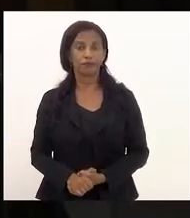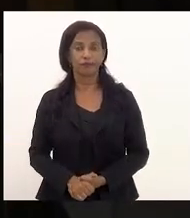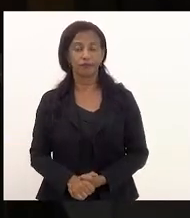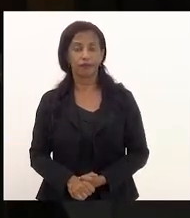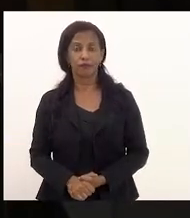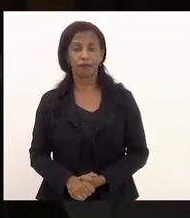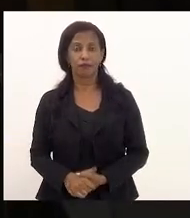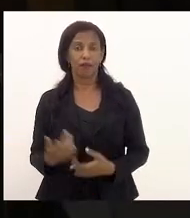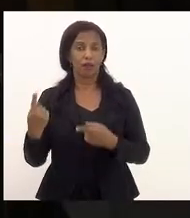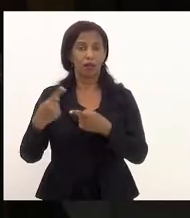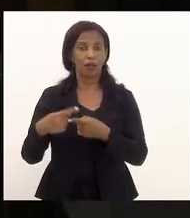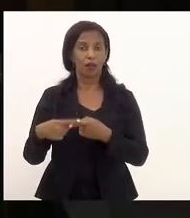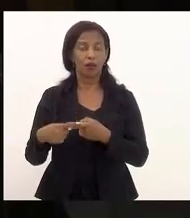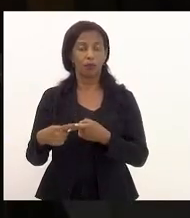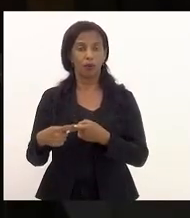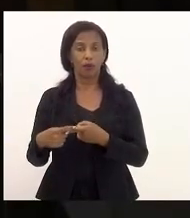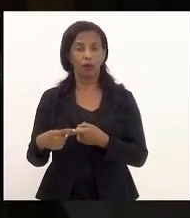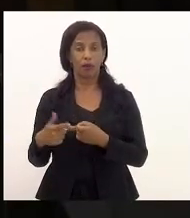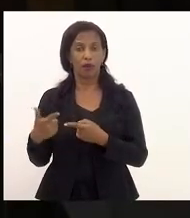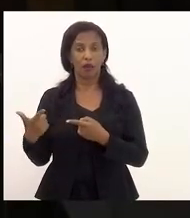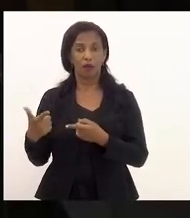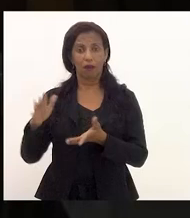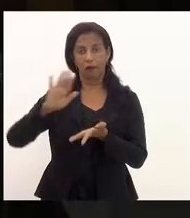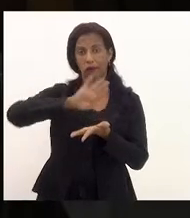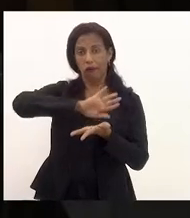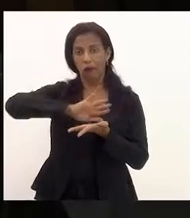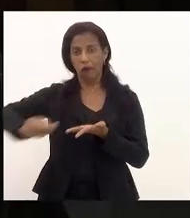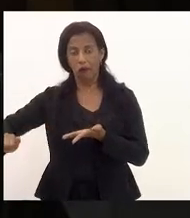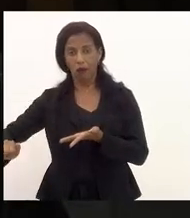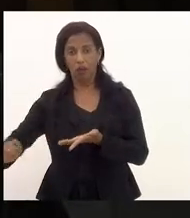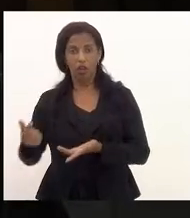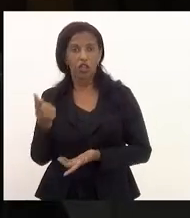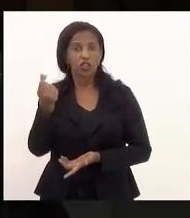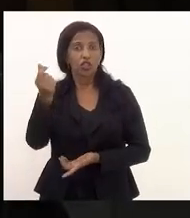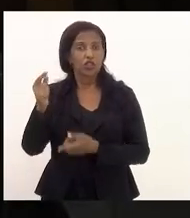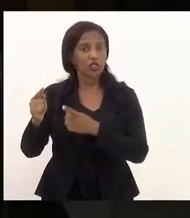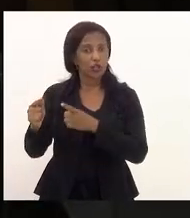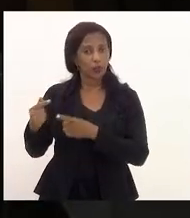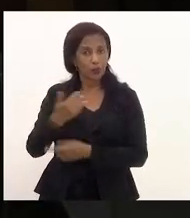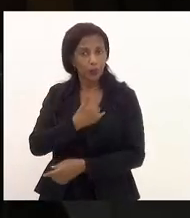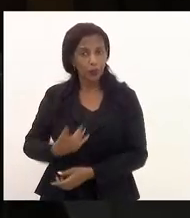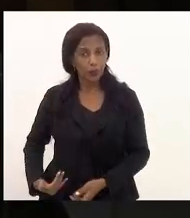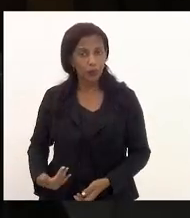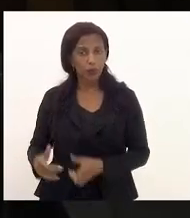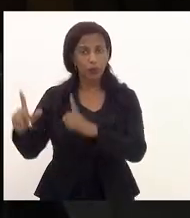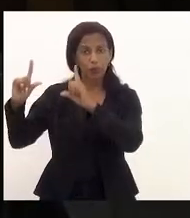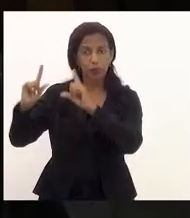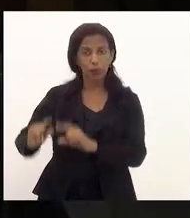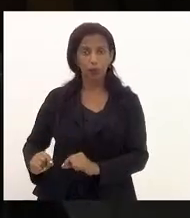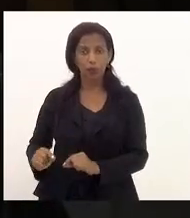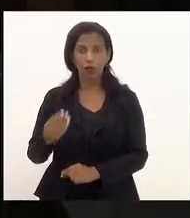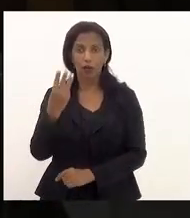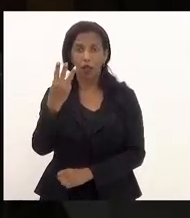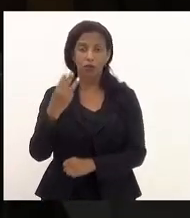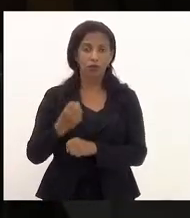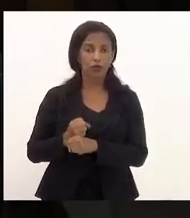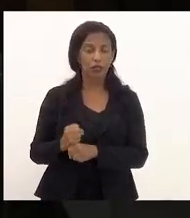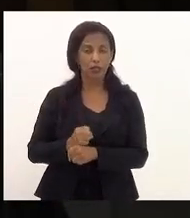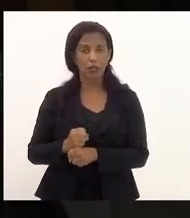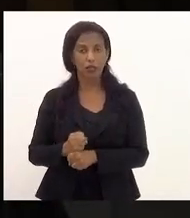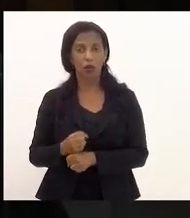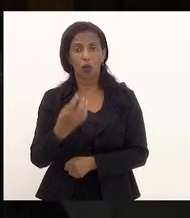porque assaltará os cofres públicos no mínimo nos próximos três anos